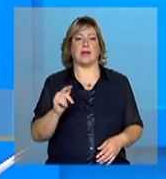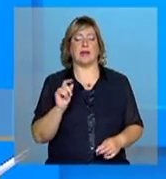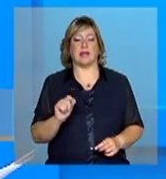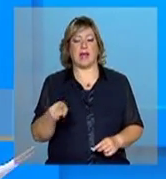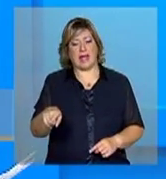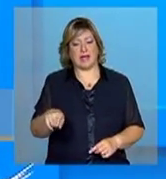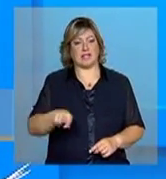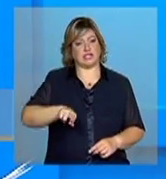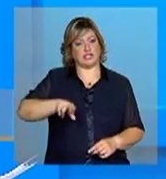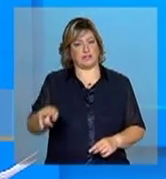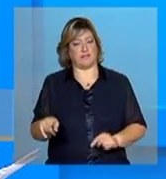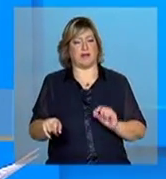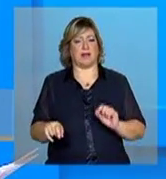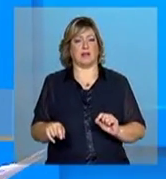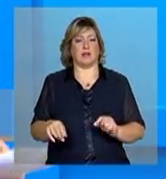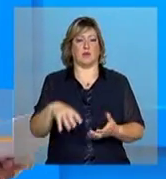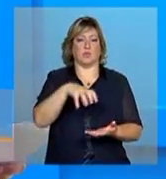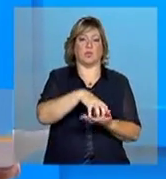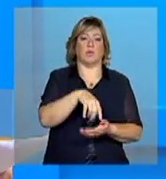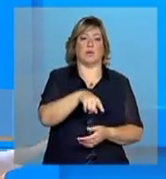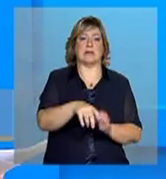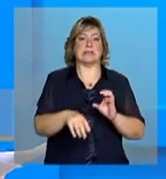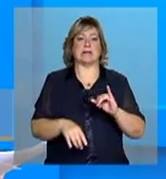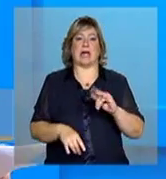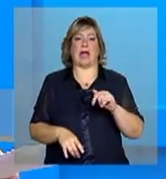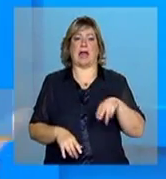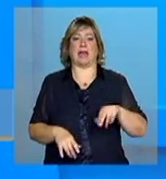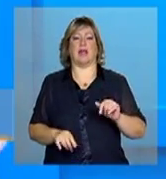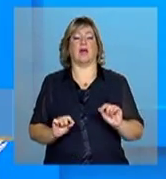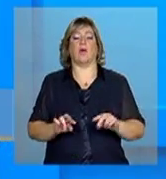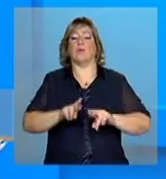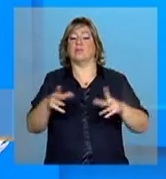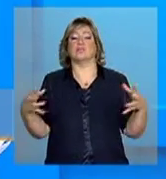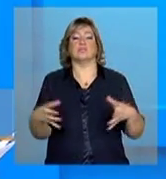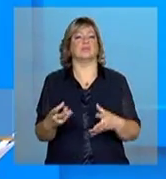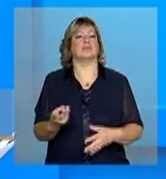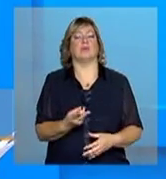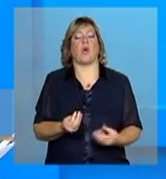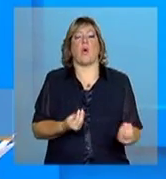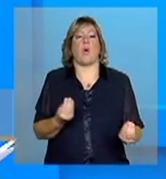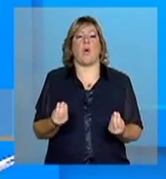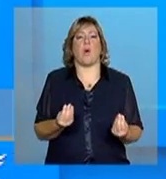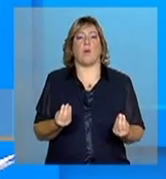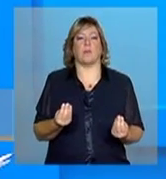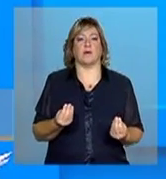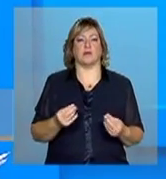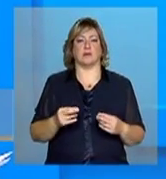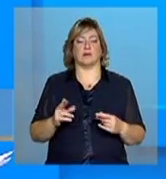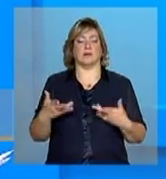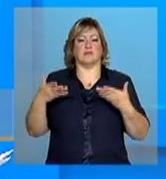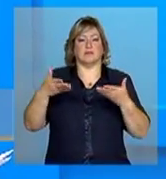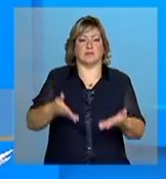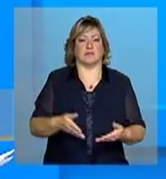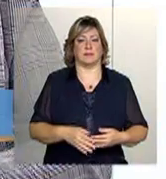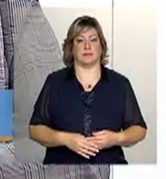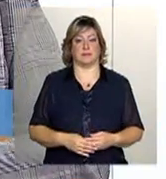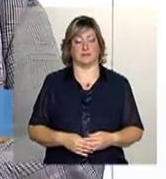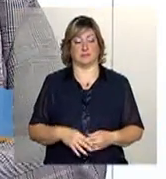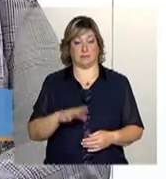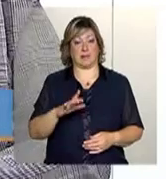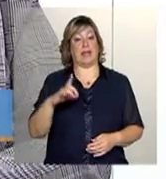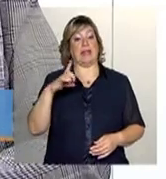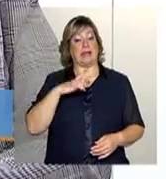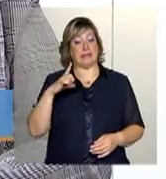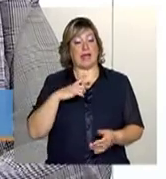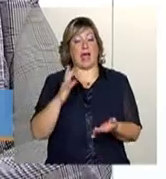da população cigana? Existe uma abordagem diferente para isso? É, tem alguns grupos que eles